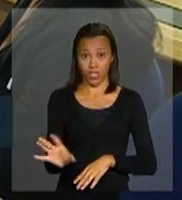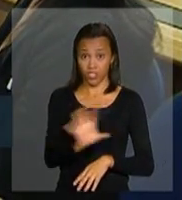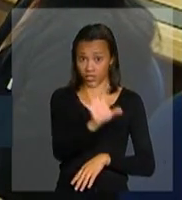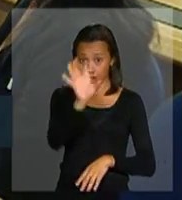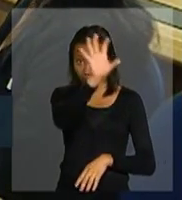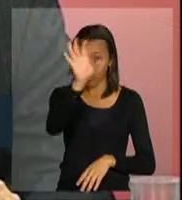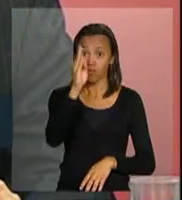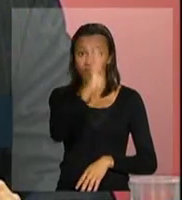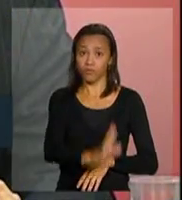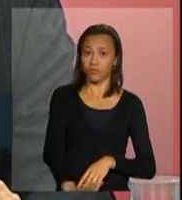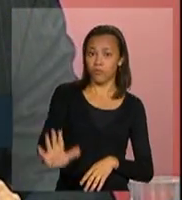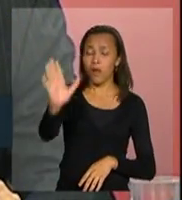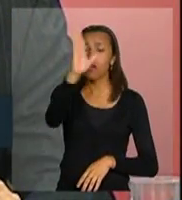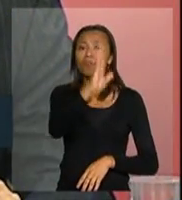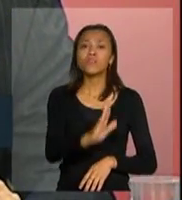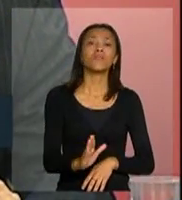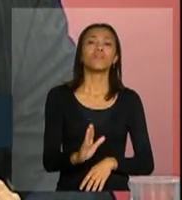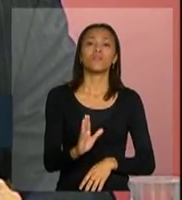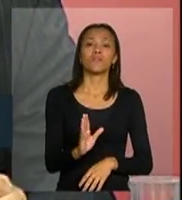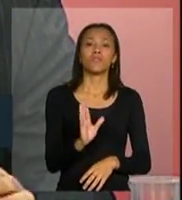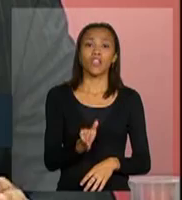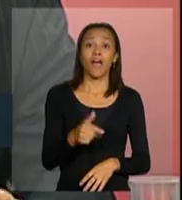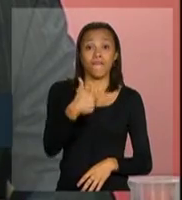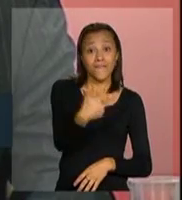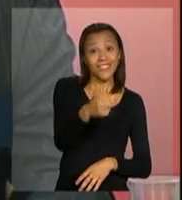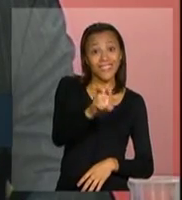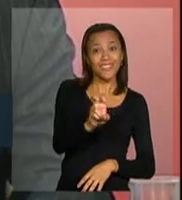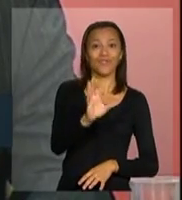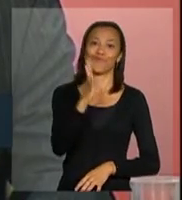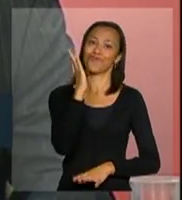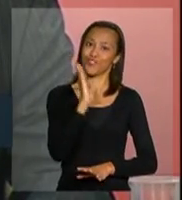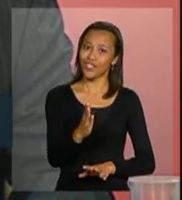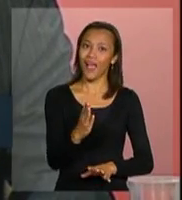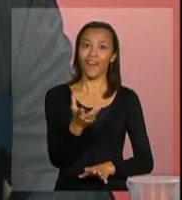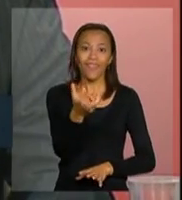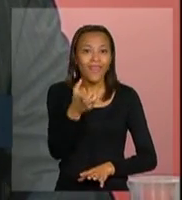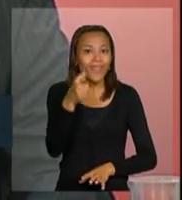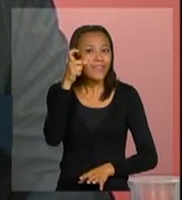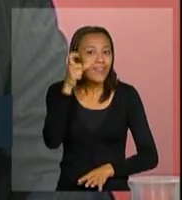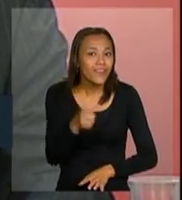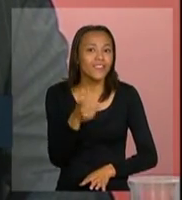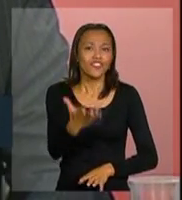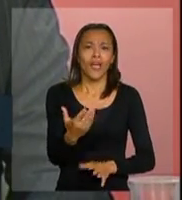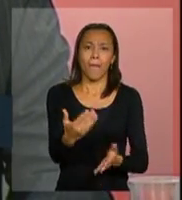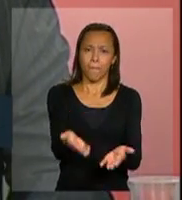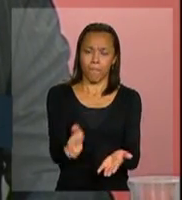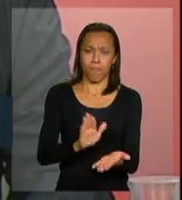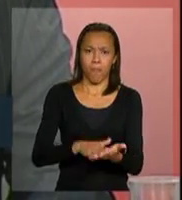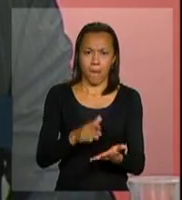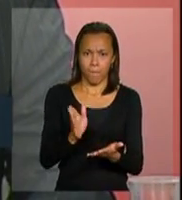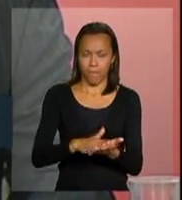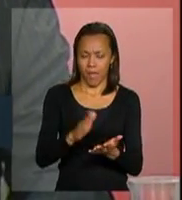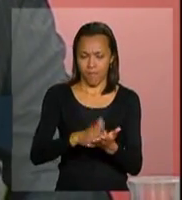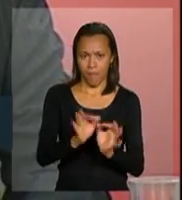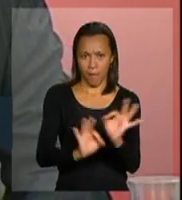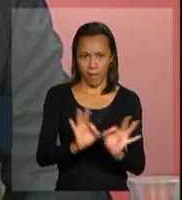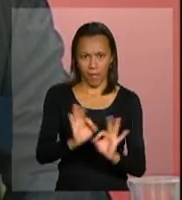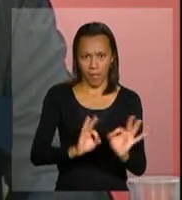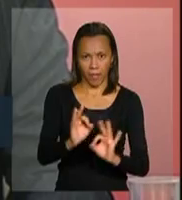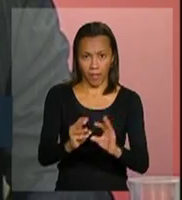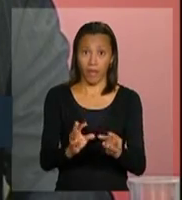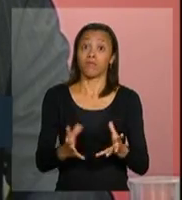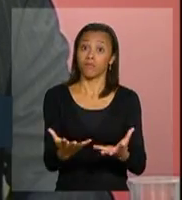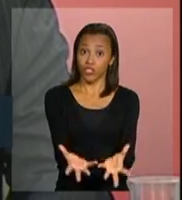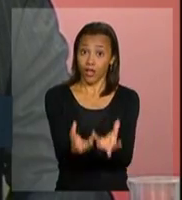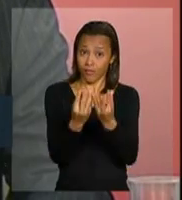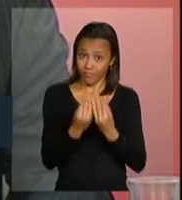unidades da federação, 25 já mostraram o plano detalhado das ações, então nós vamos estar divulgando hoje